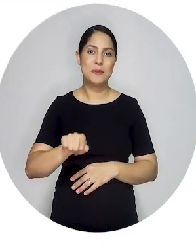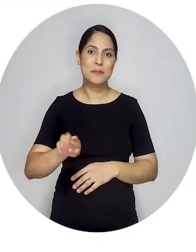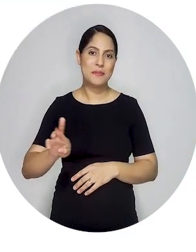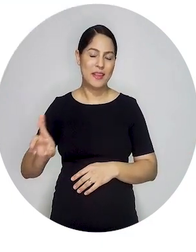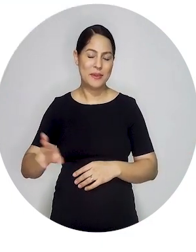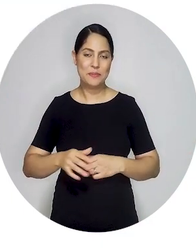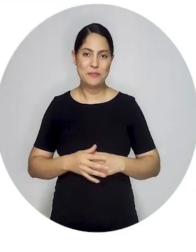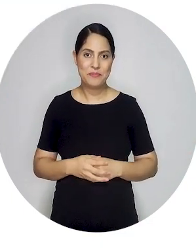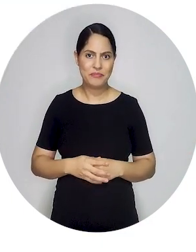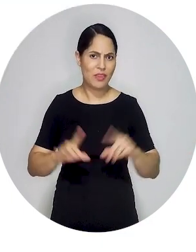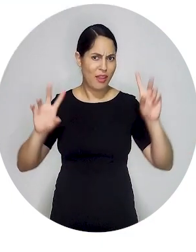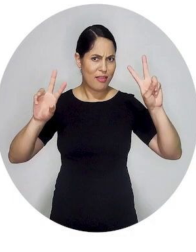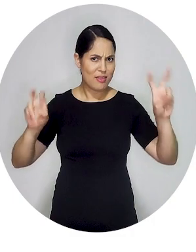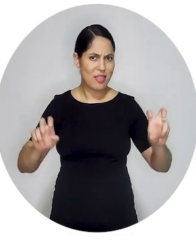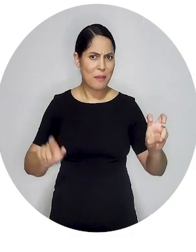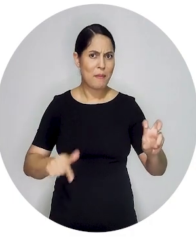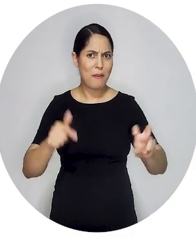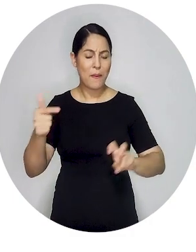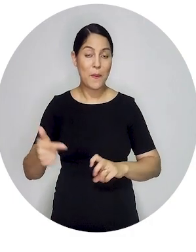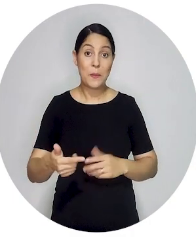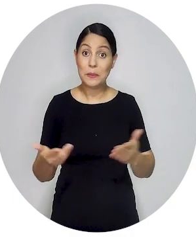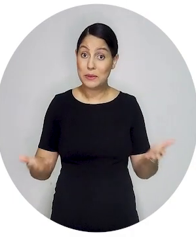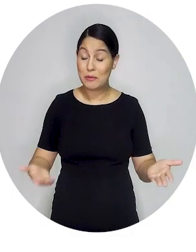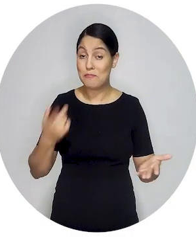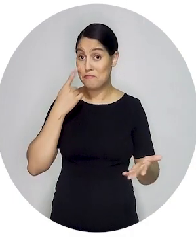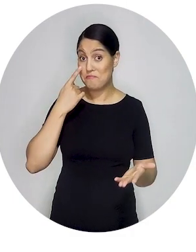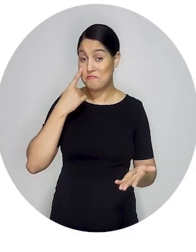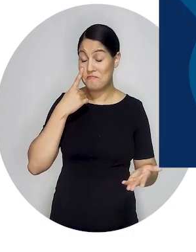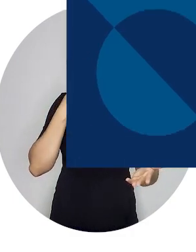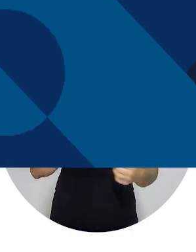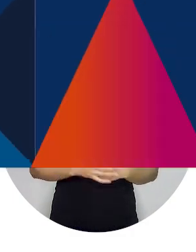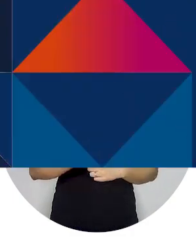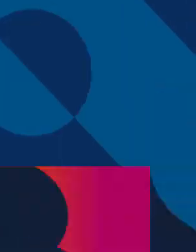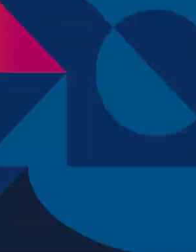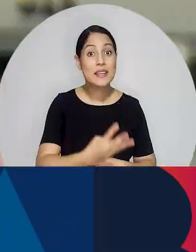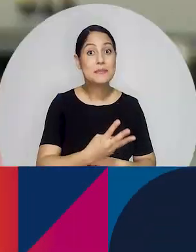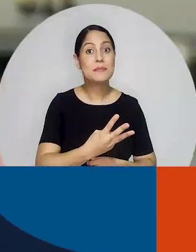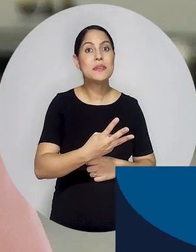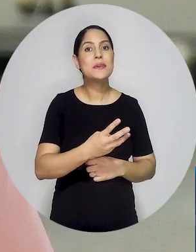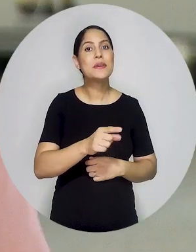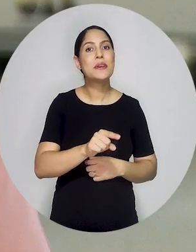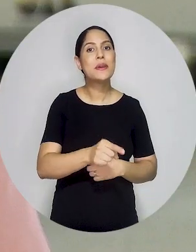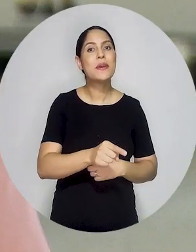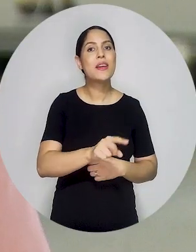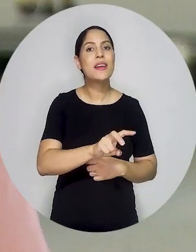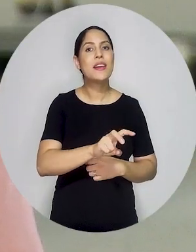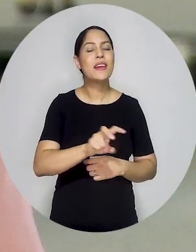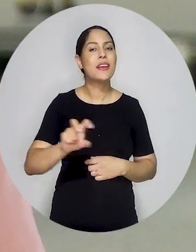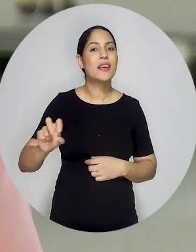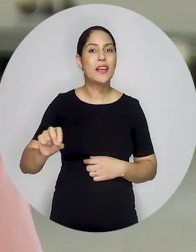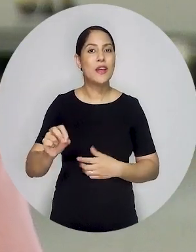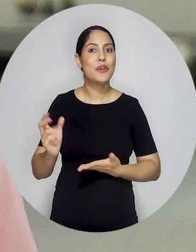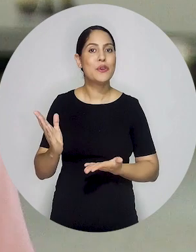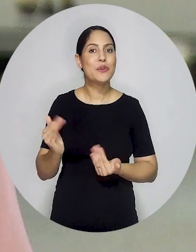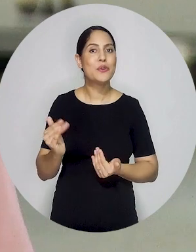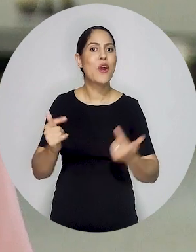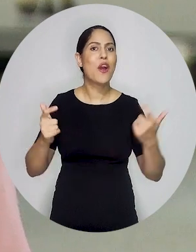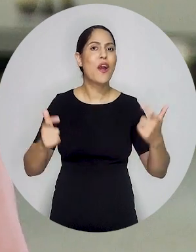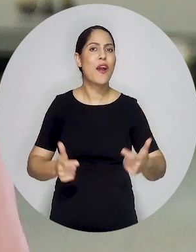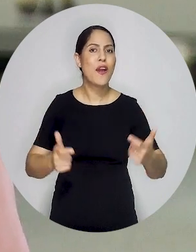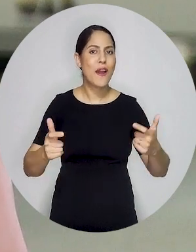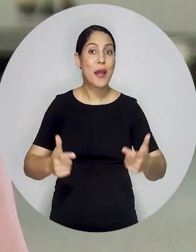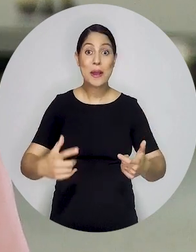Mais detalhes sobre esse assunto você confere em oab.org.br. Mudando de assunto, mais de 3.500